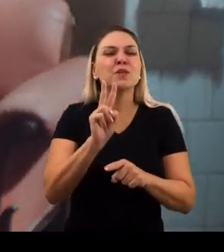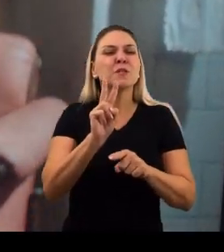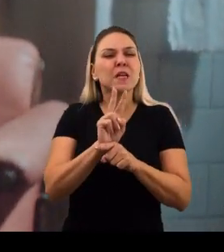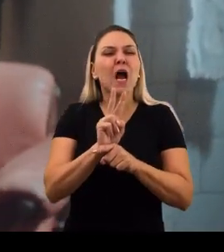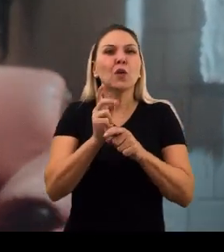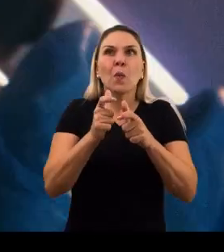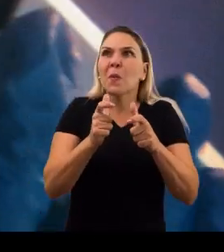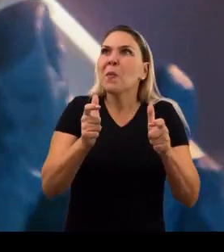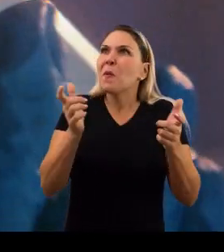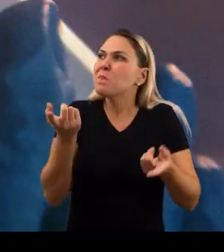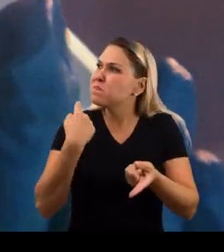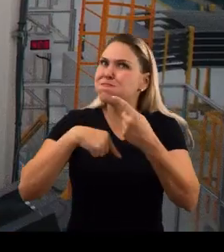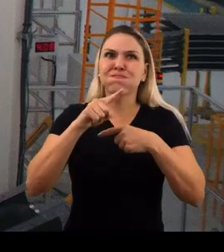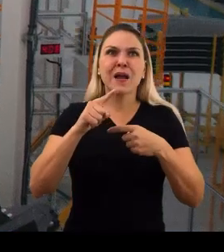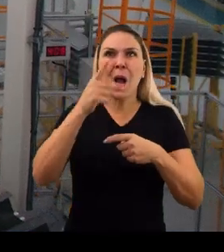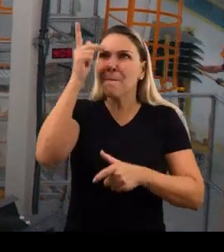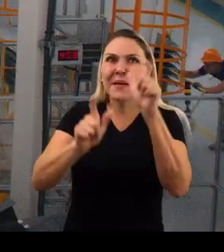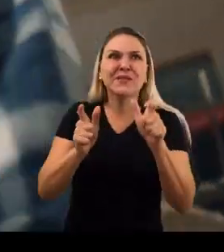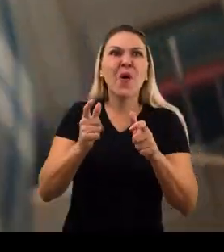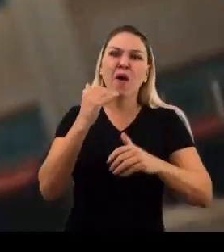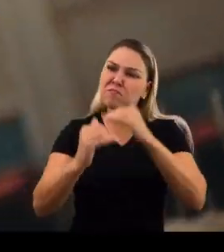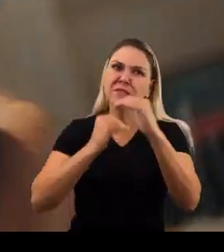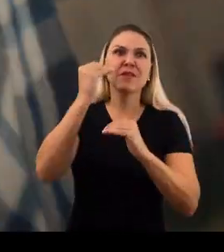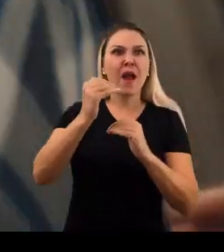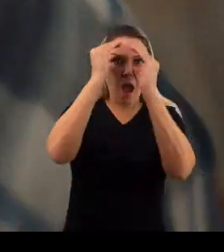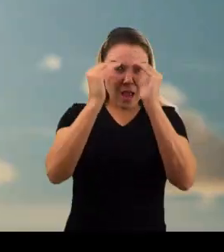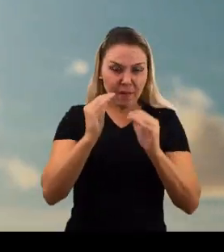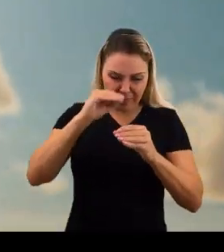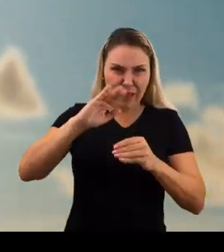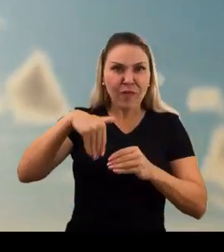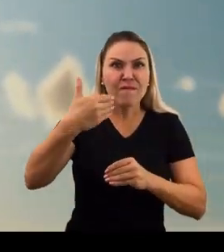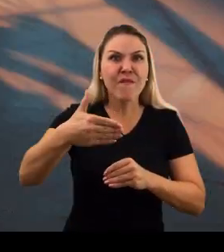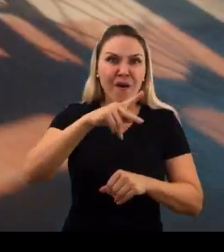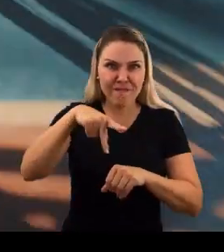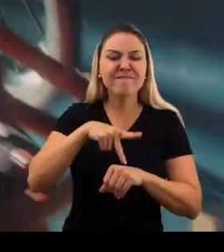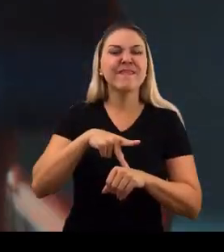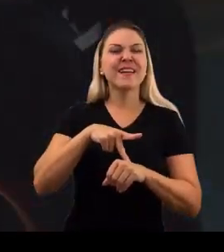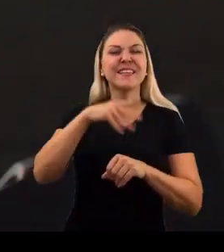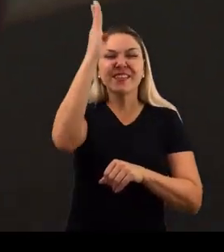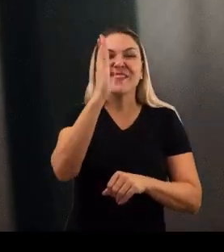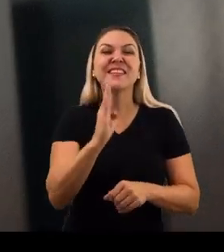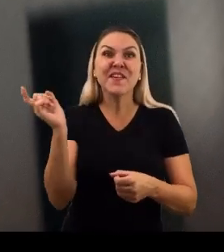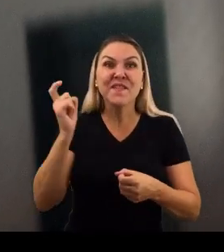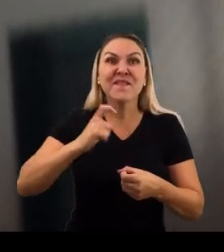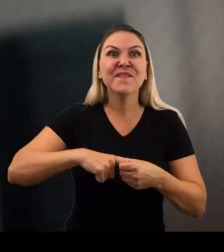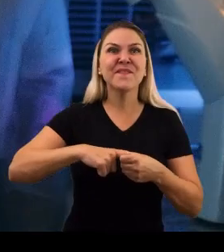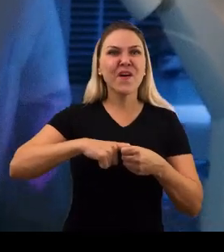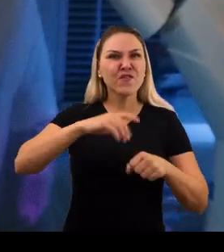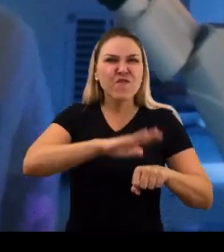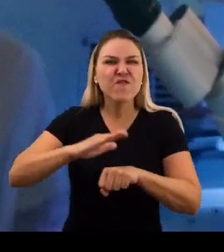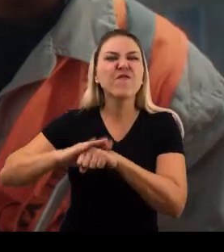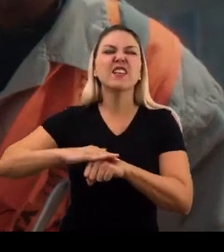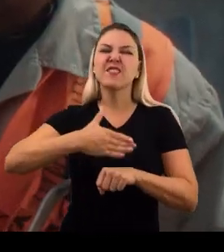crescimento Pessoas e desenvolvimento Respeito aqui dentro e lá fora O Brasil voltou Pra